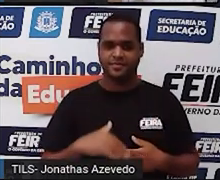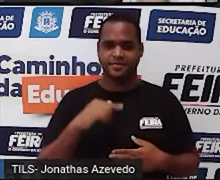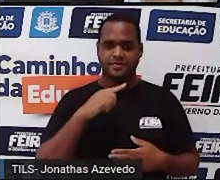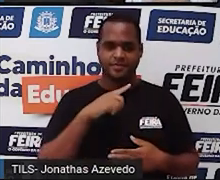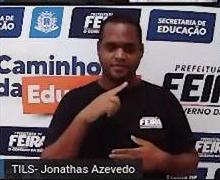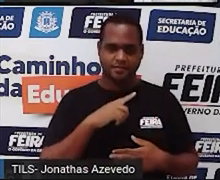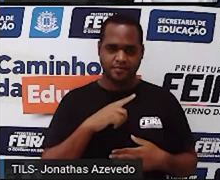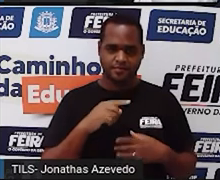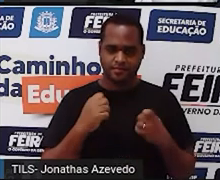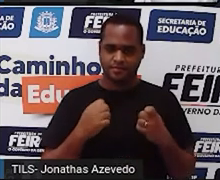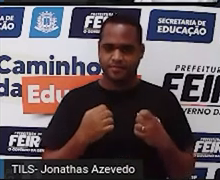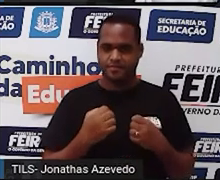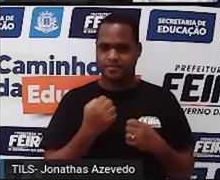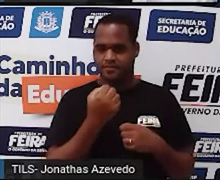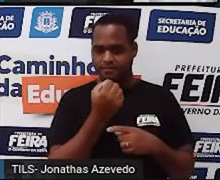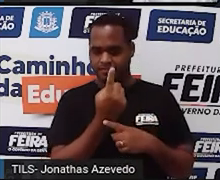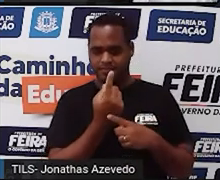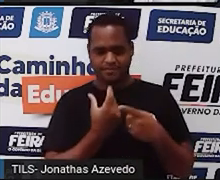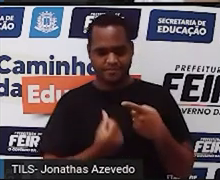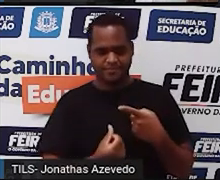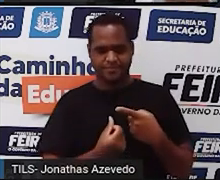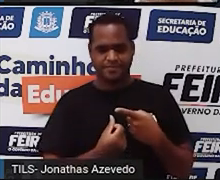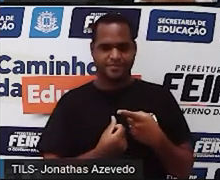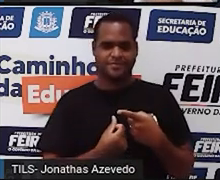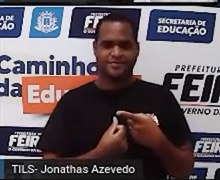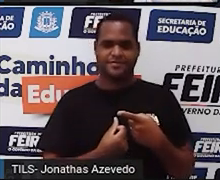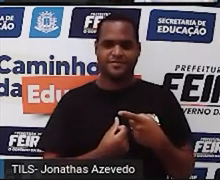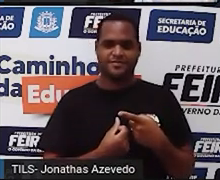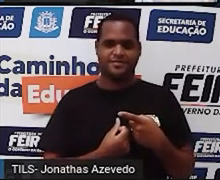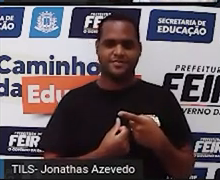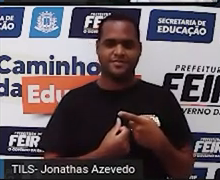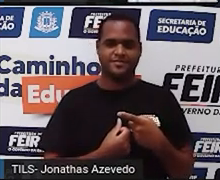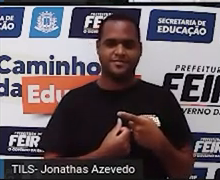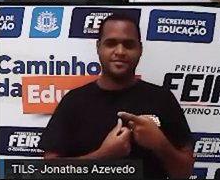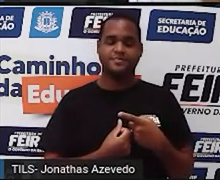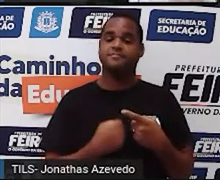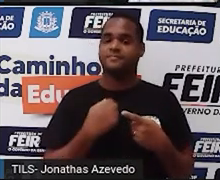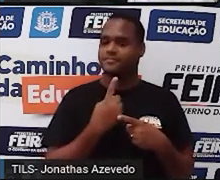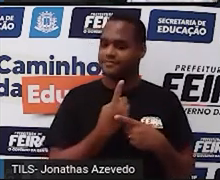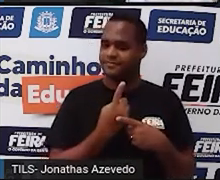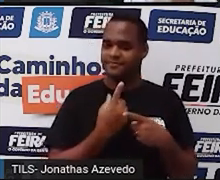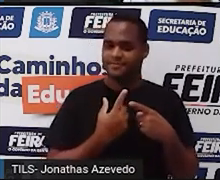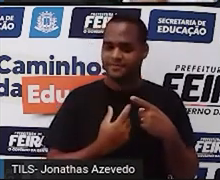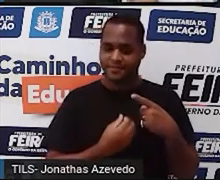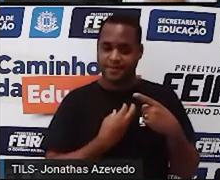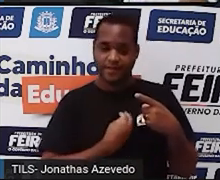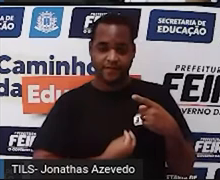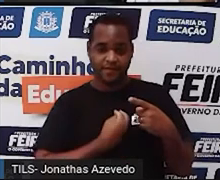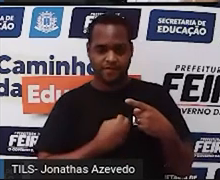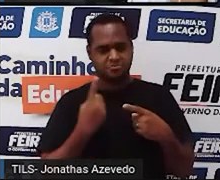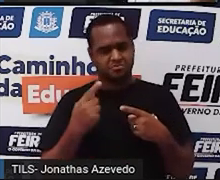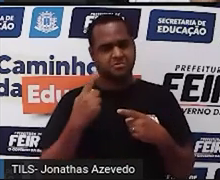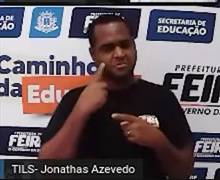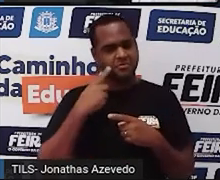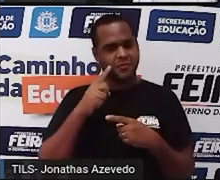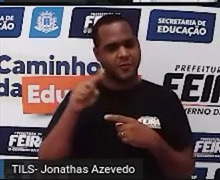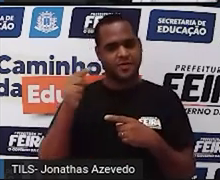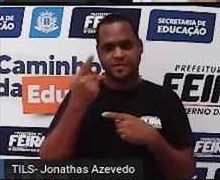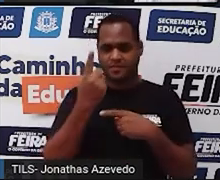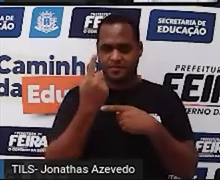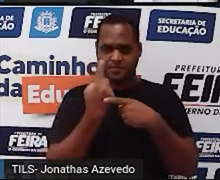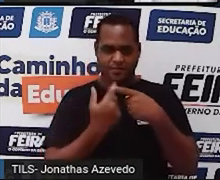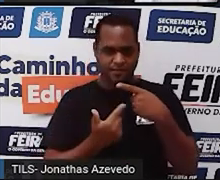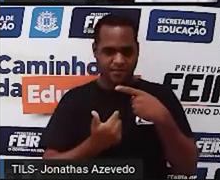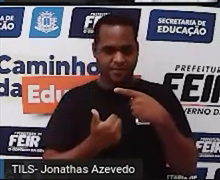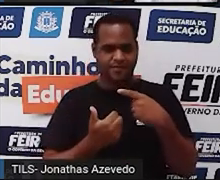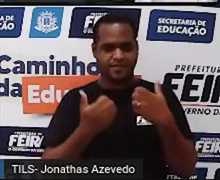Um sexto da sua vida como menino é um momento da vida dele, mais um dozeavos da vida dele